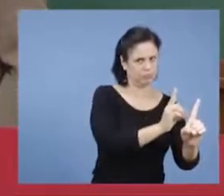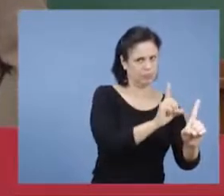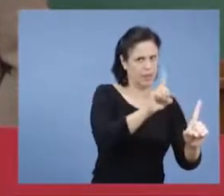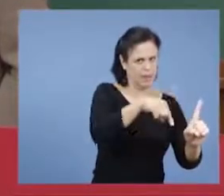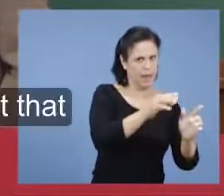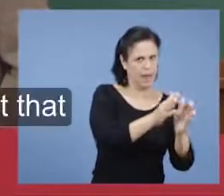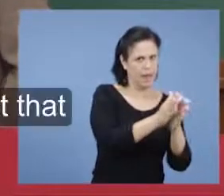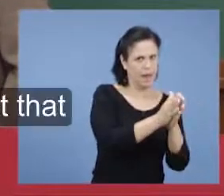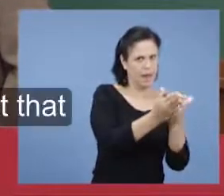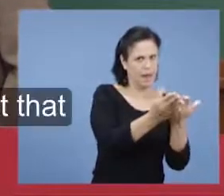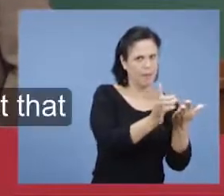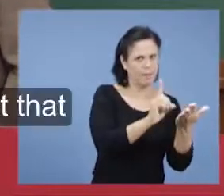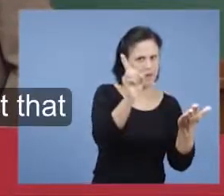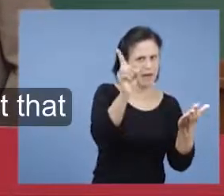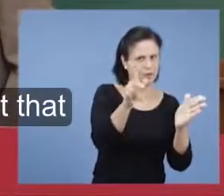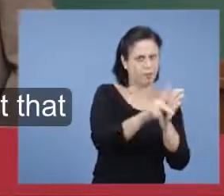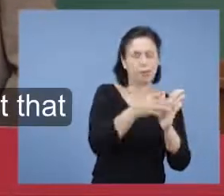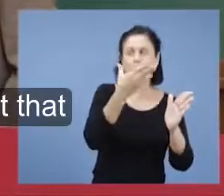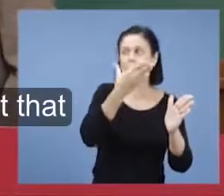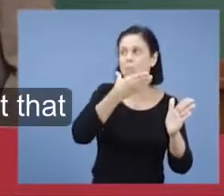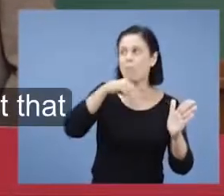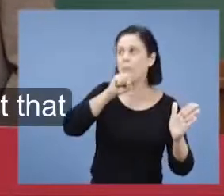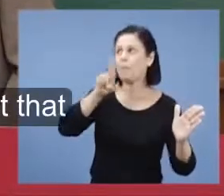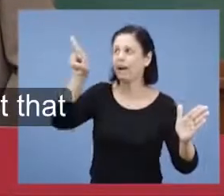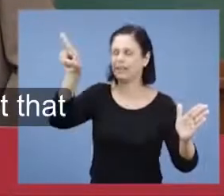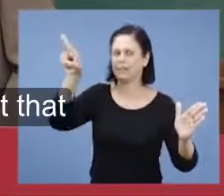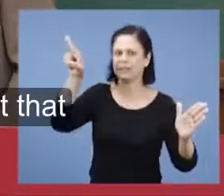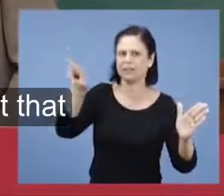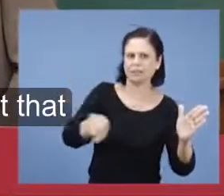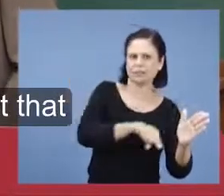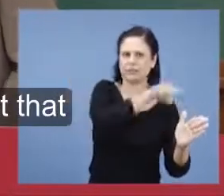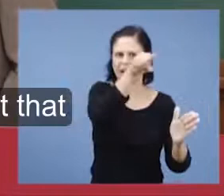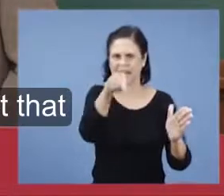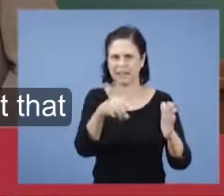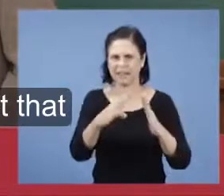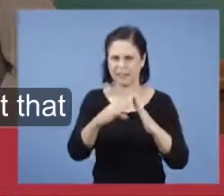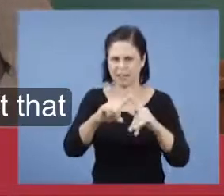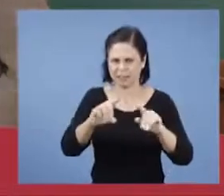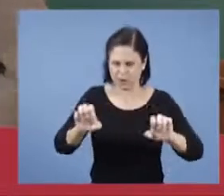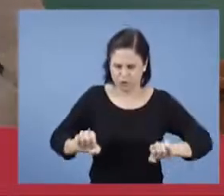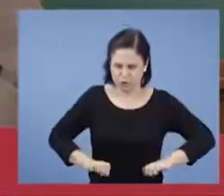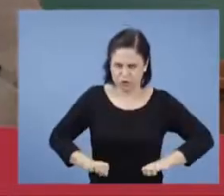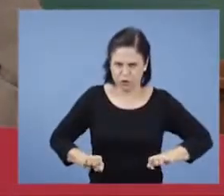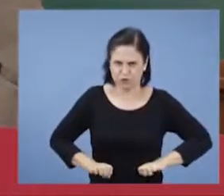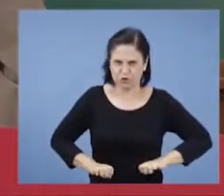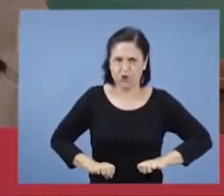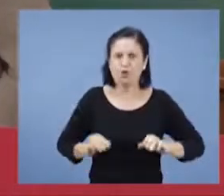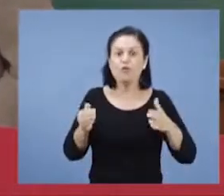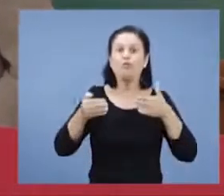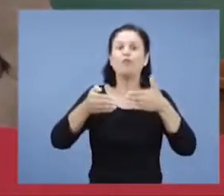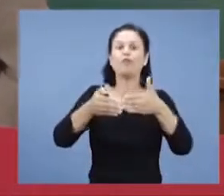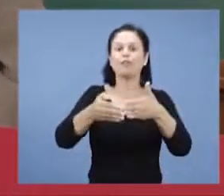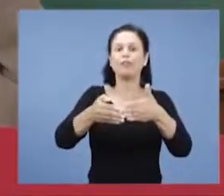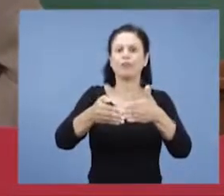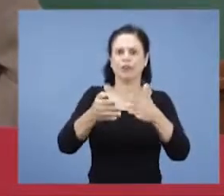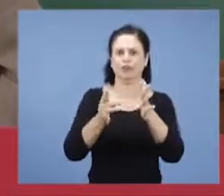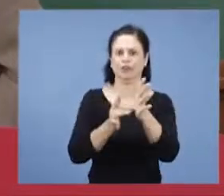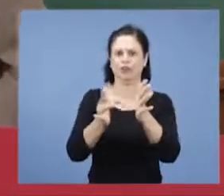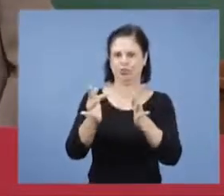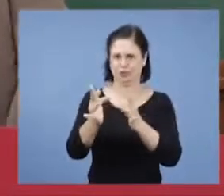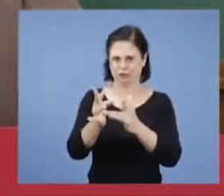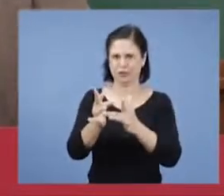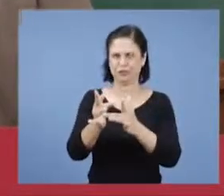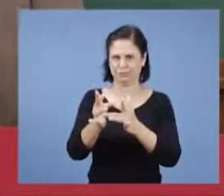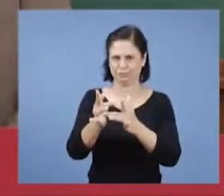palavra, que do Pai. A segunda aqui, é o assunto está voltado para Jesus.